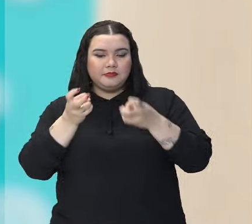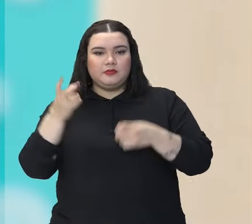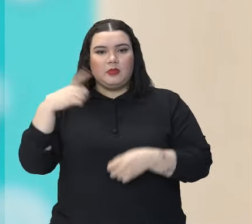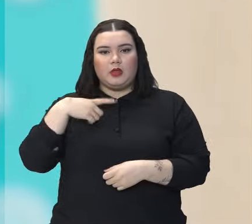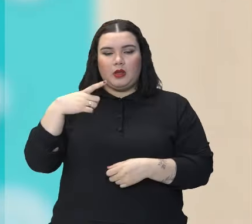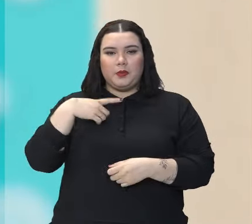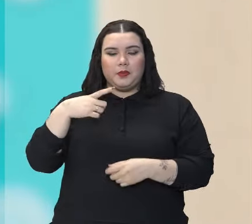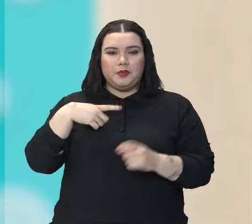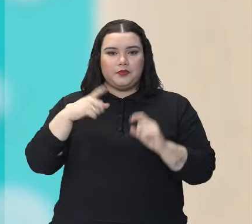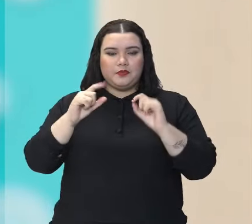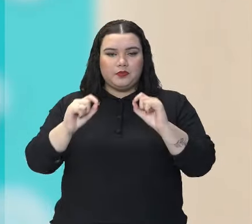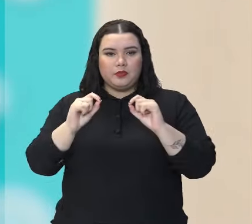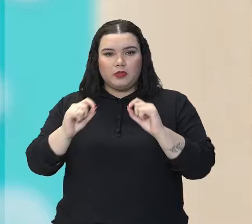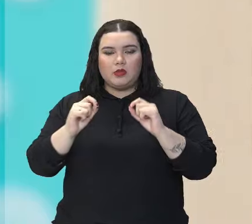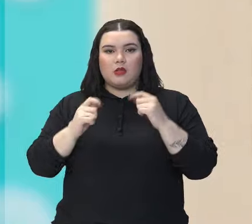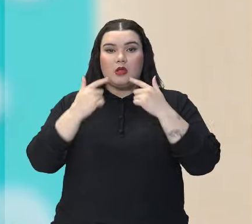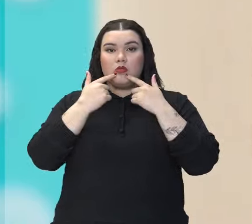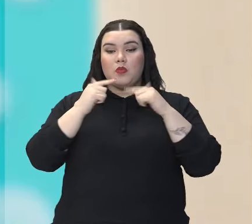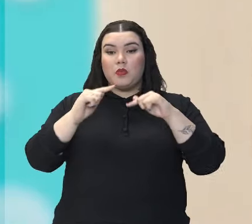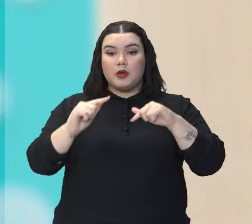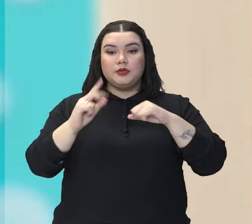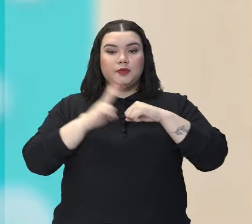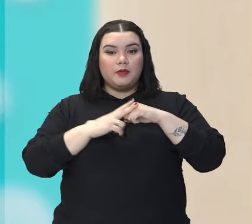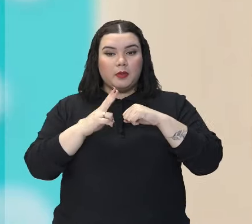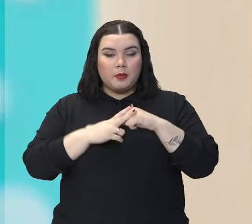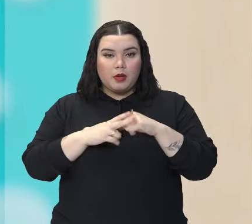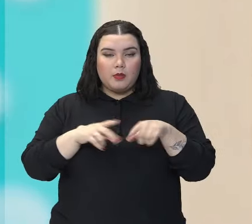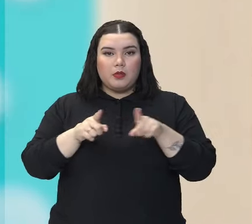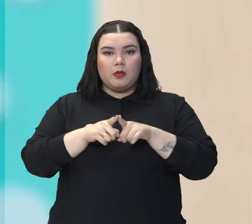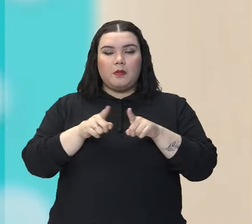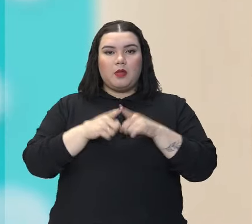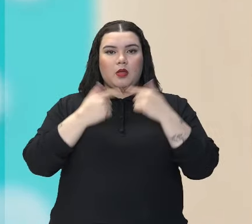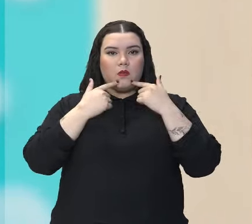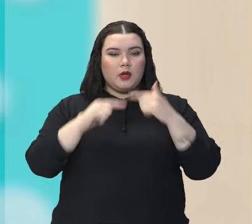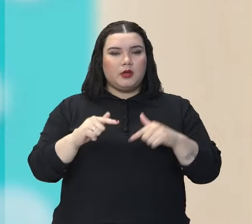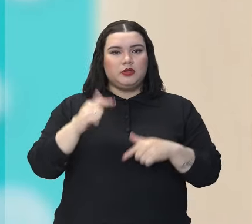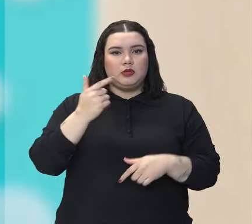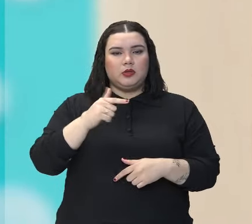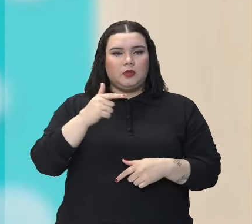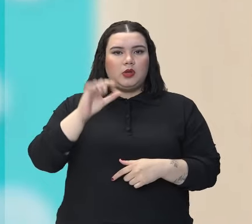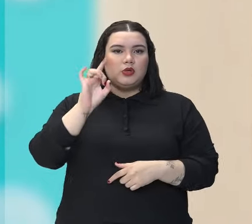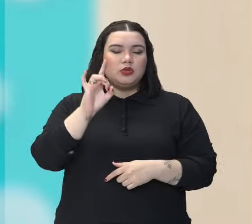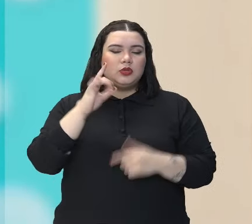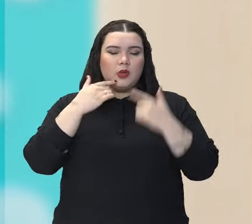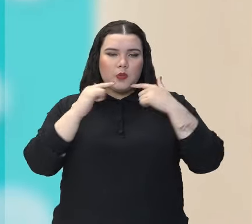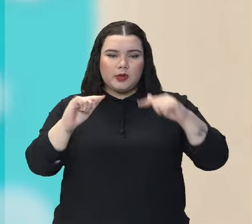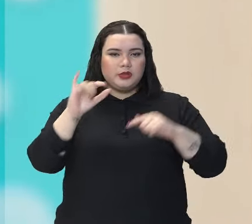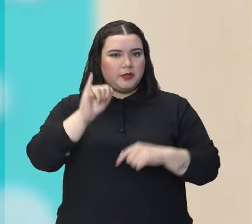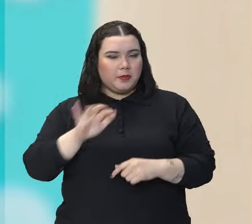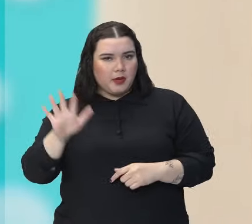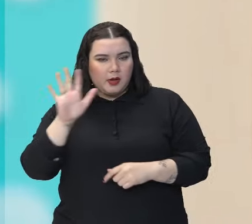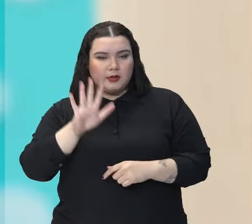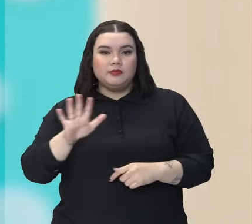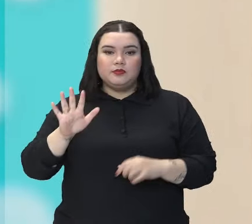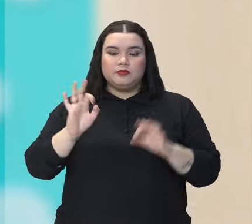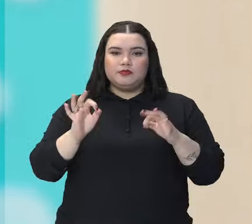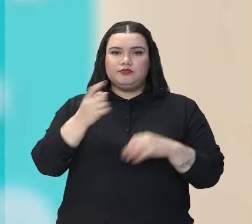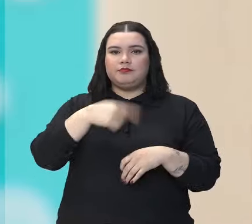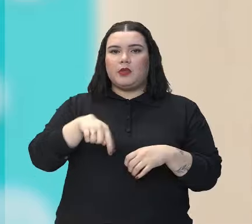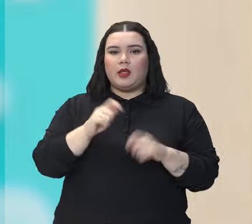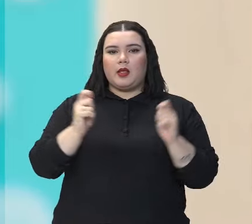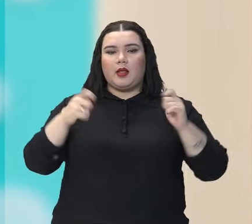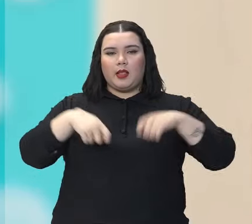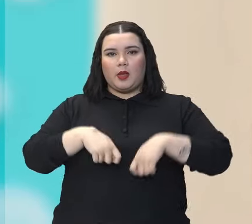bem tanto a linguagem verbal quanto a não verbal escrita no quadrinho e fora deles, para você poder